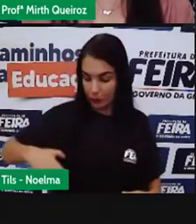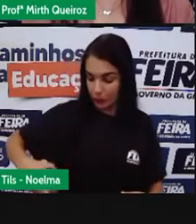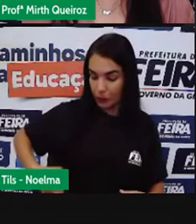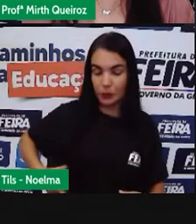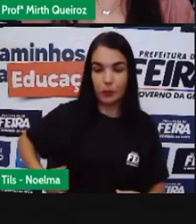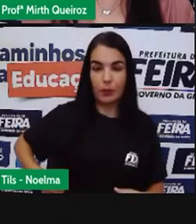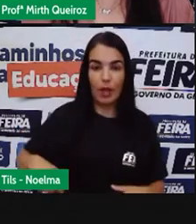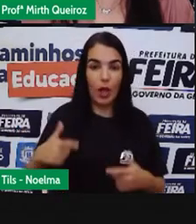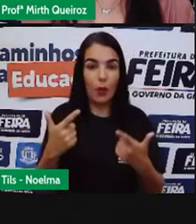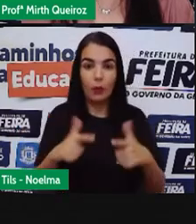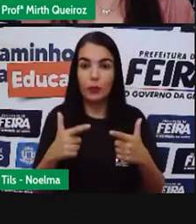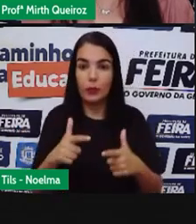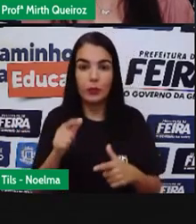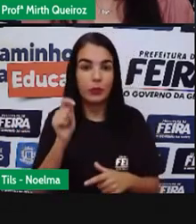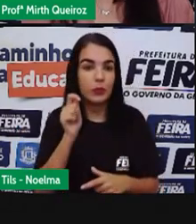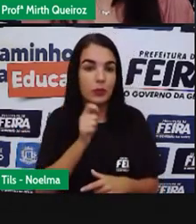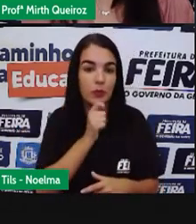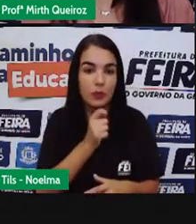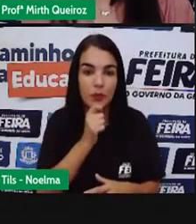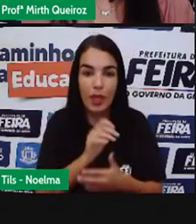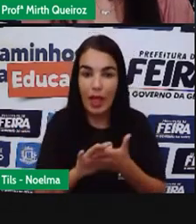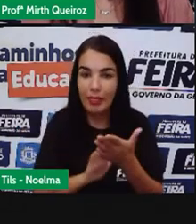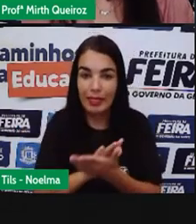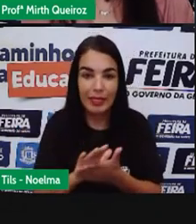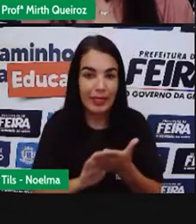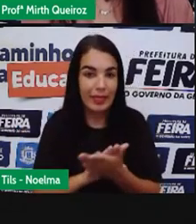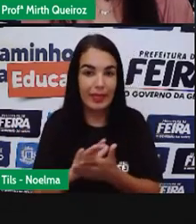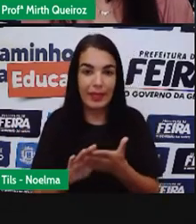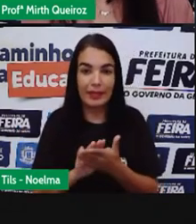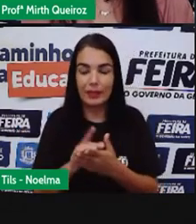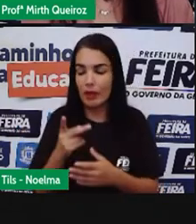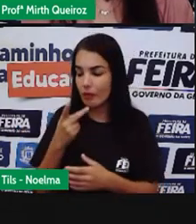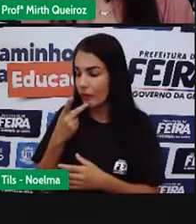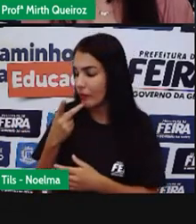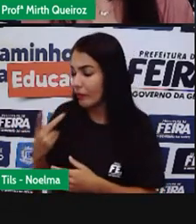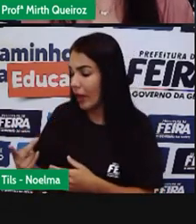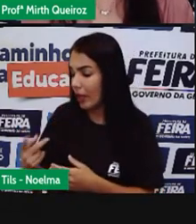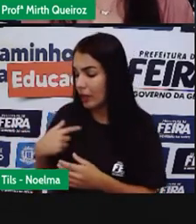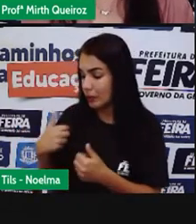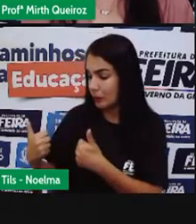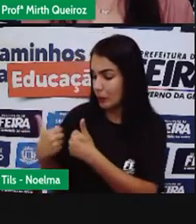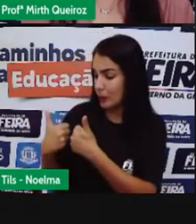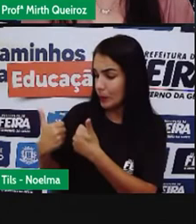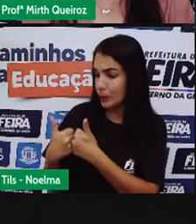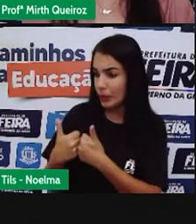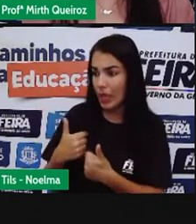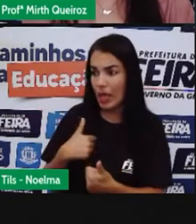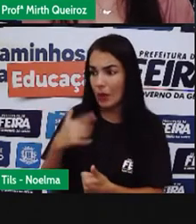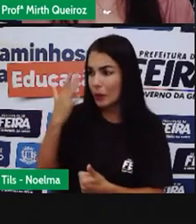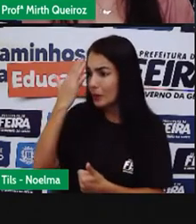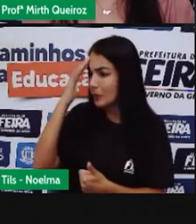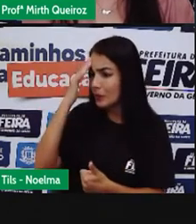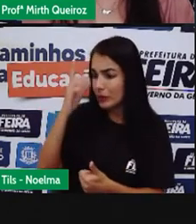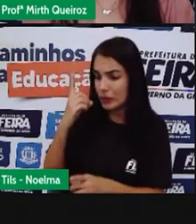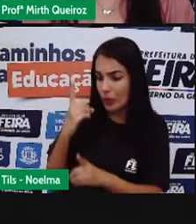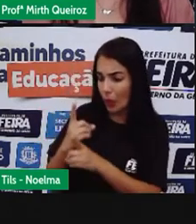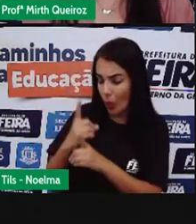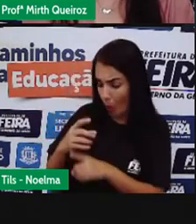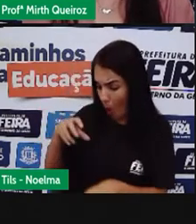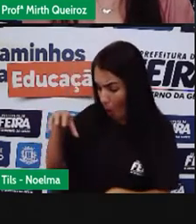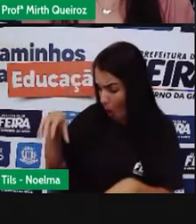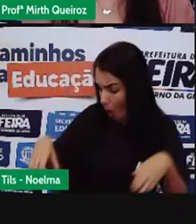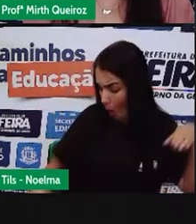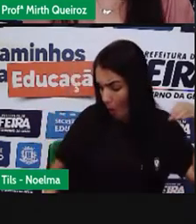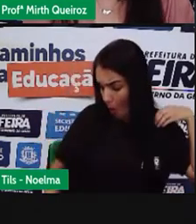consegue atá-lo, confidencia para o passageiro ao seu lado. Não encontra o buraquinho.